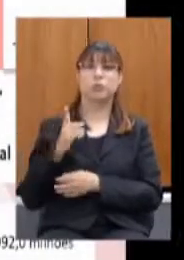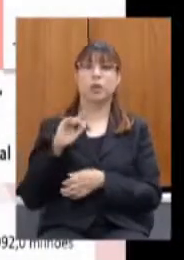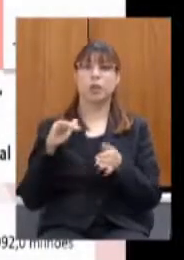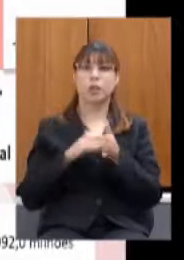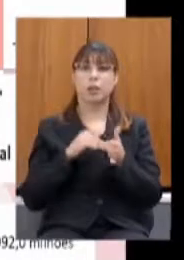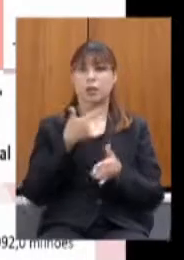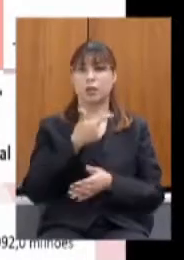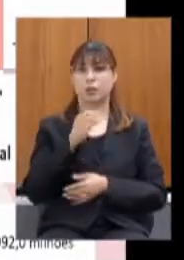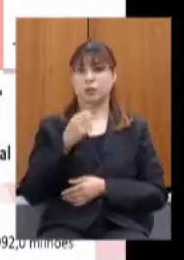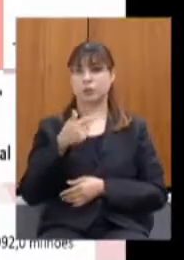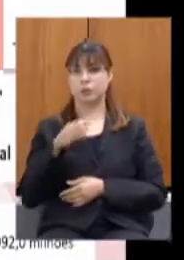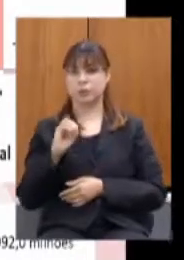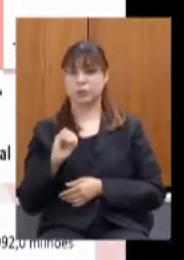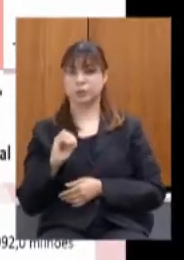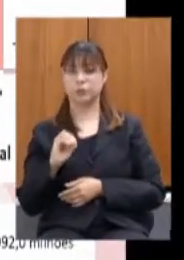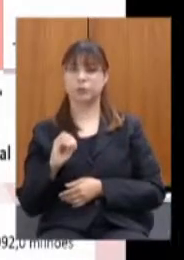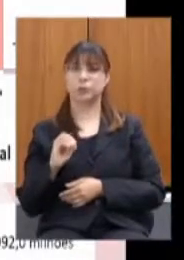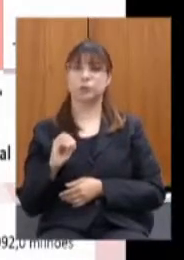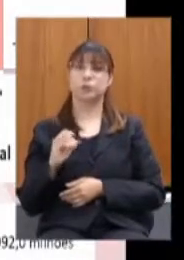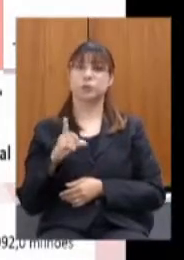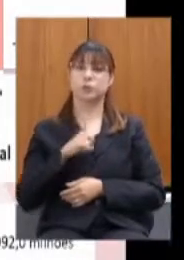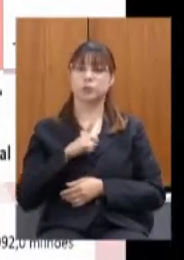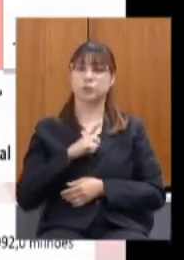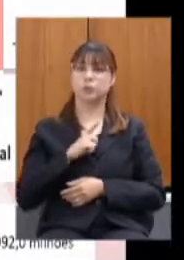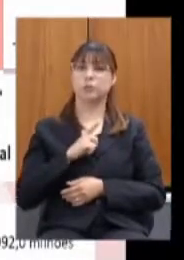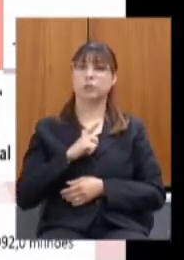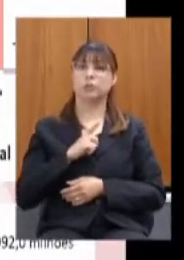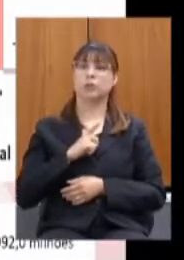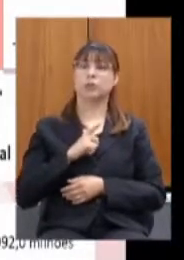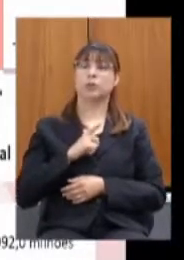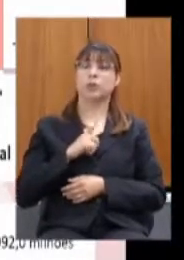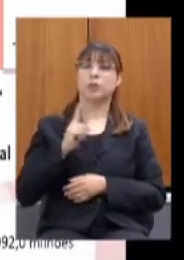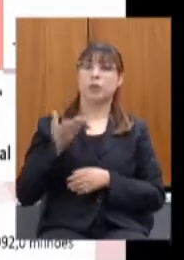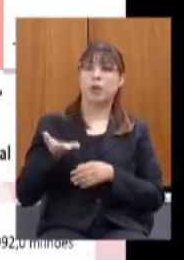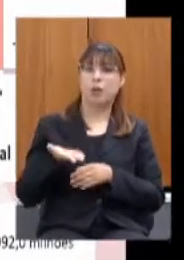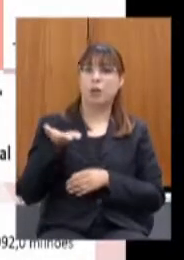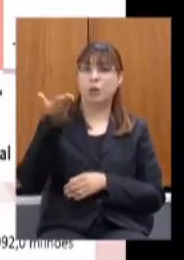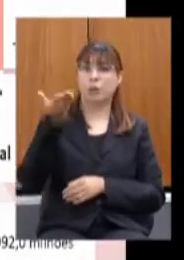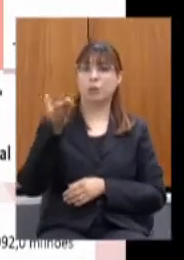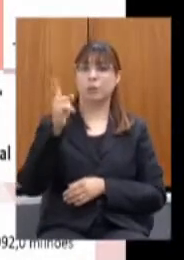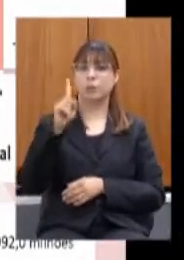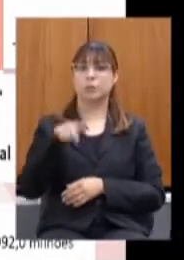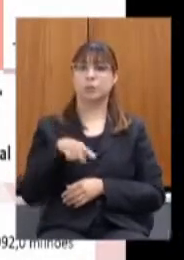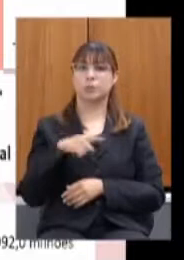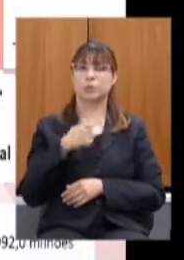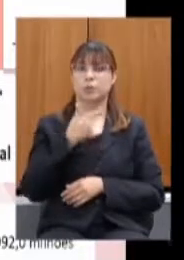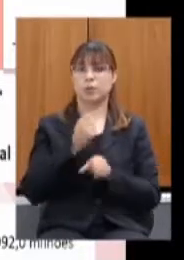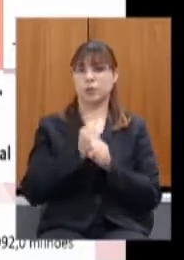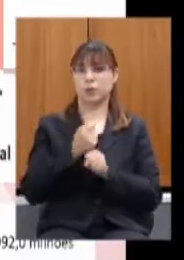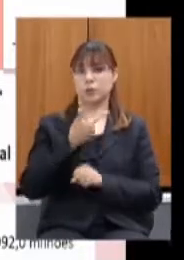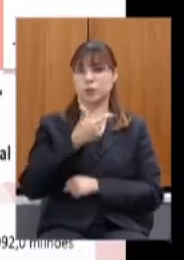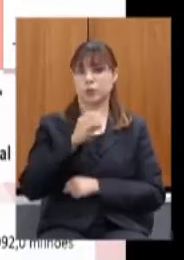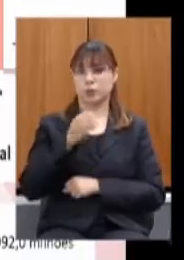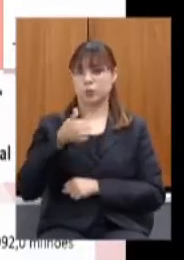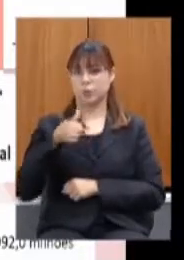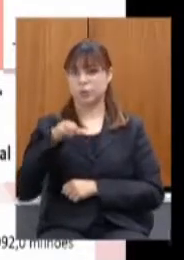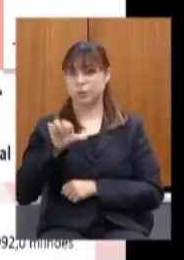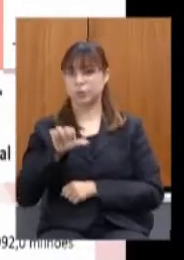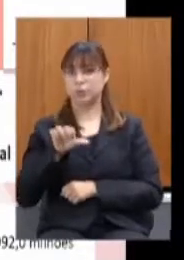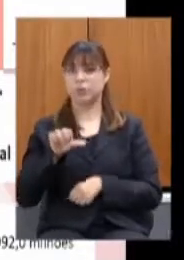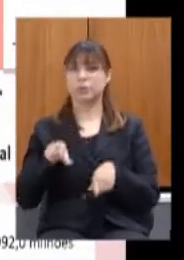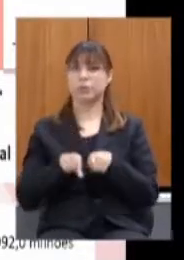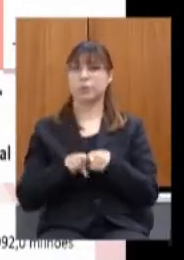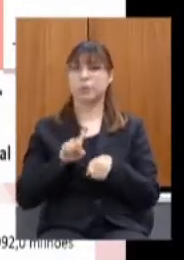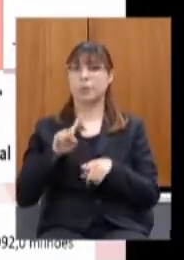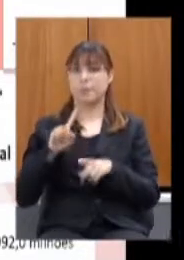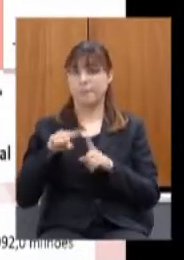nós temos a evolução do resultado fiscal no ano de 2019 mais ainda no